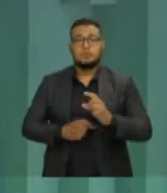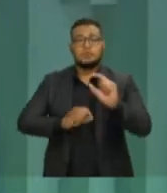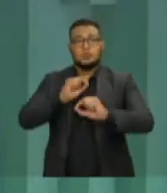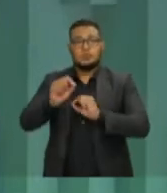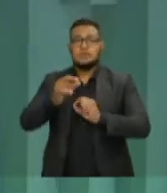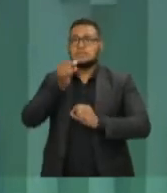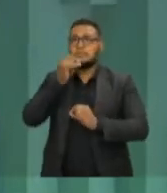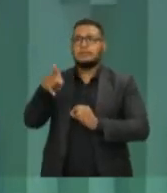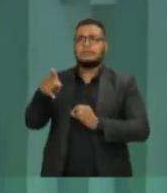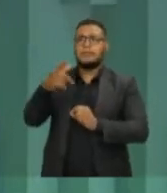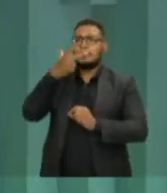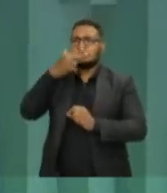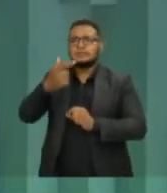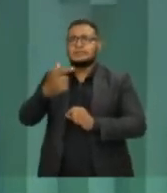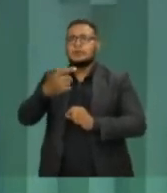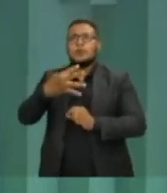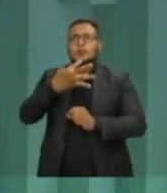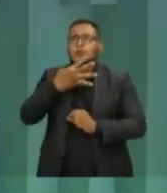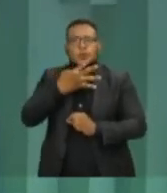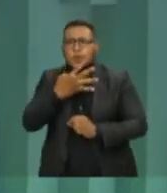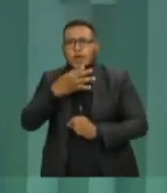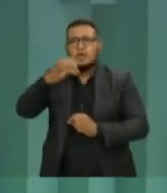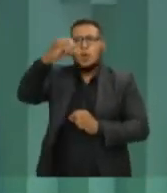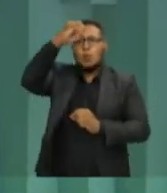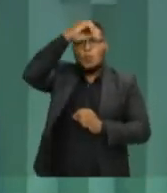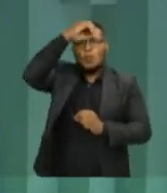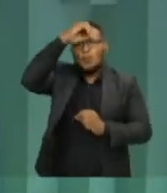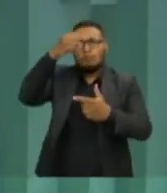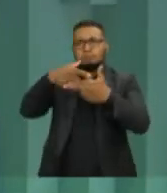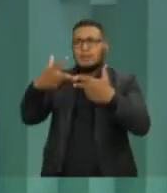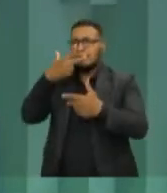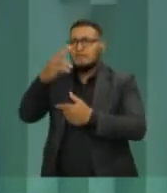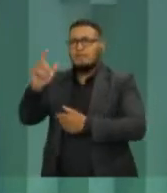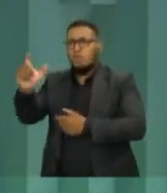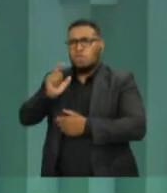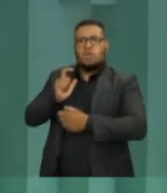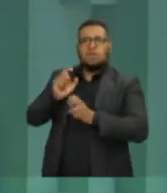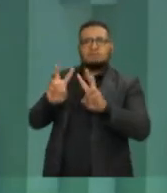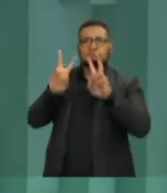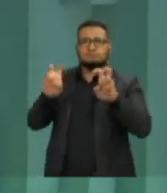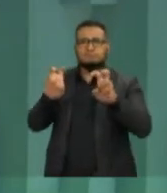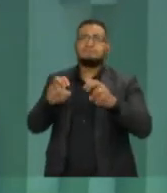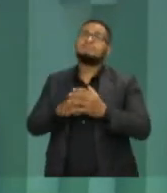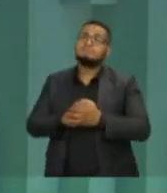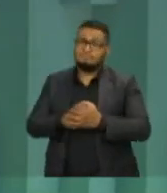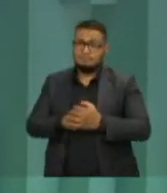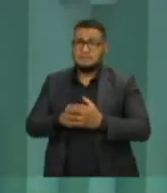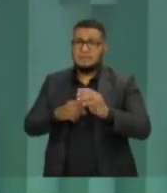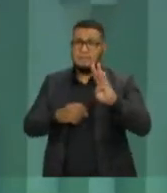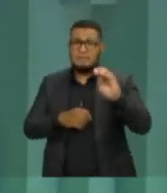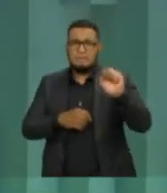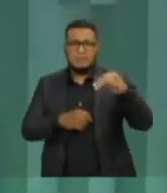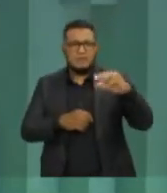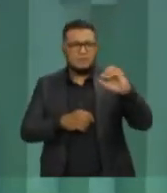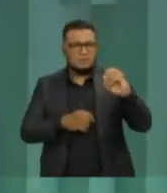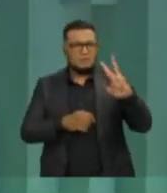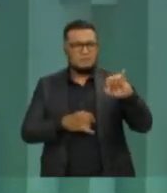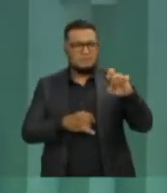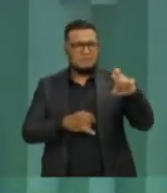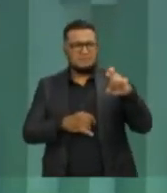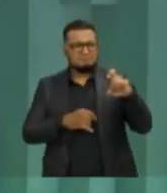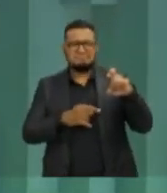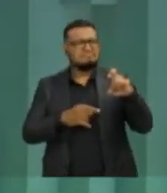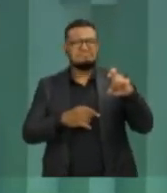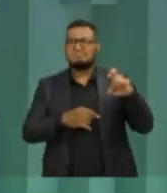a ignorância, a falta de conhecimento levam o candidato a falar desta forma. O Bancovix não tem nada parecido, não tem nada